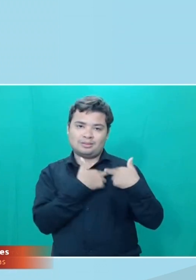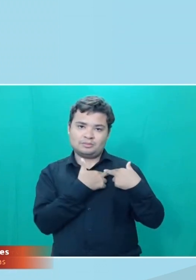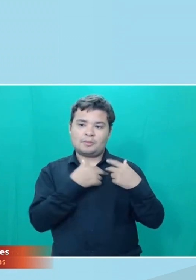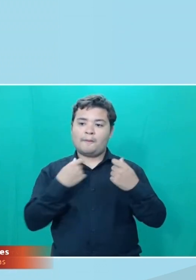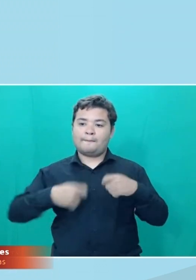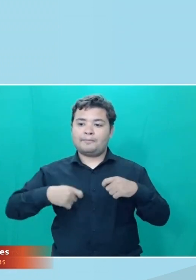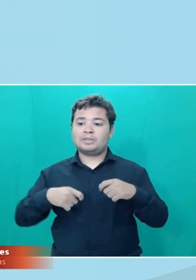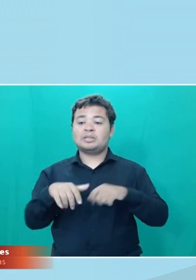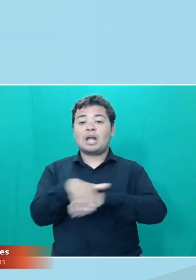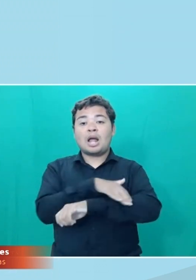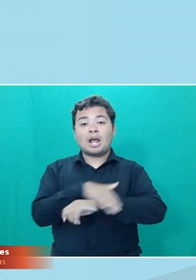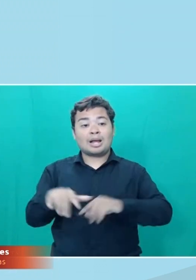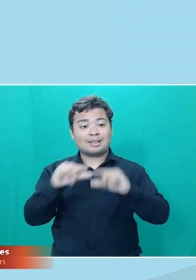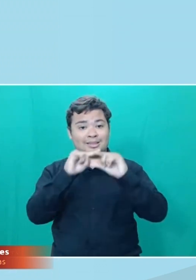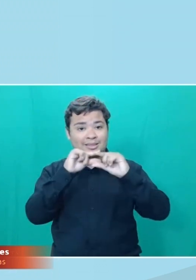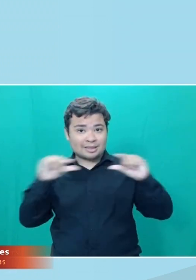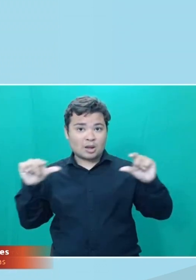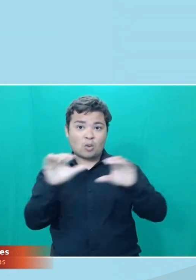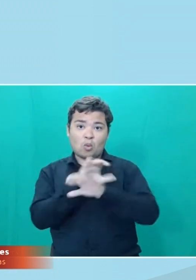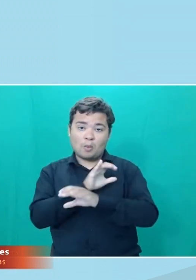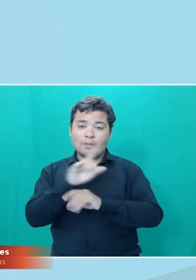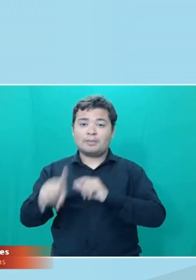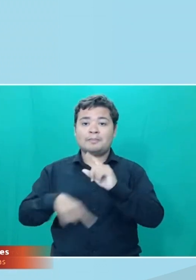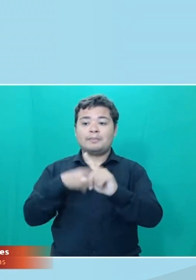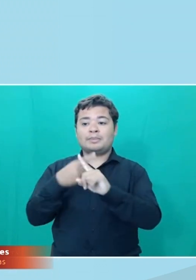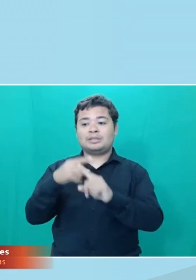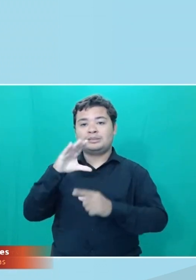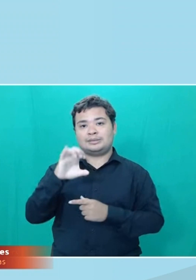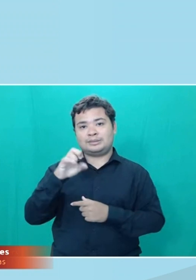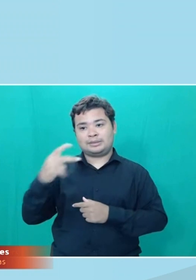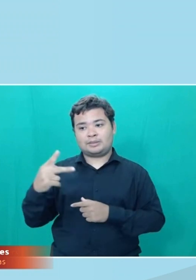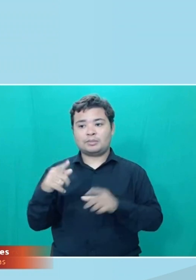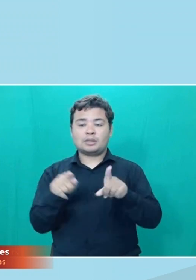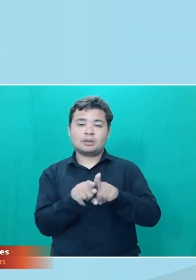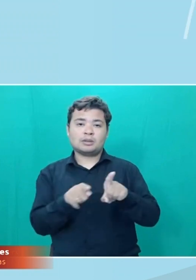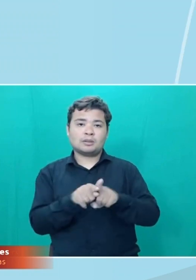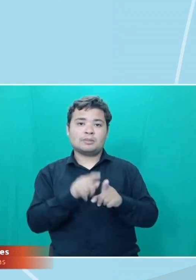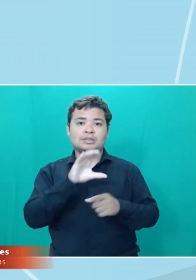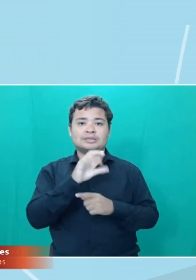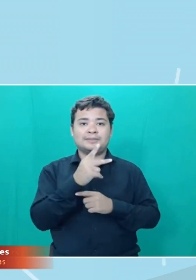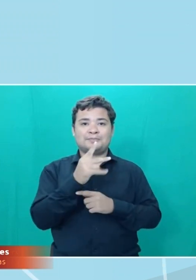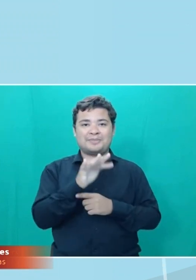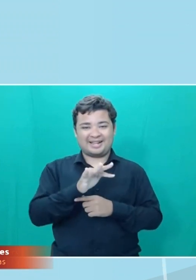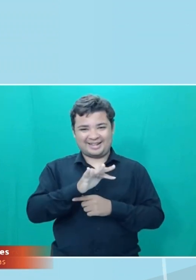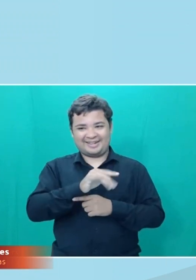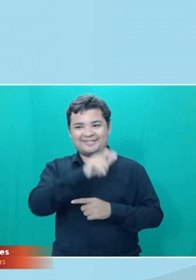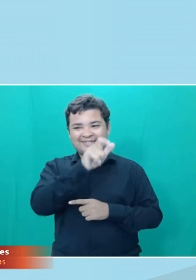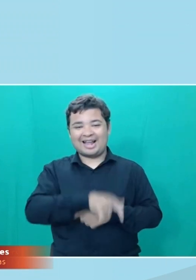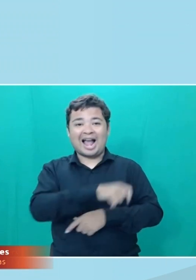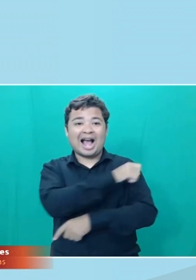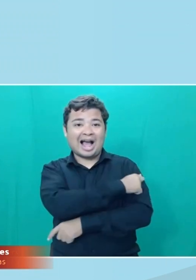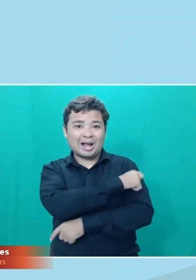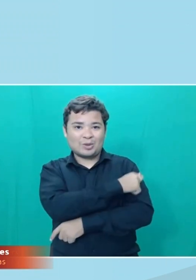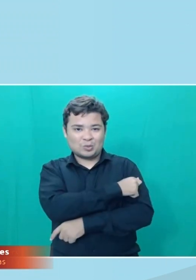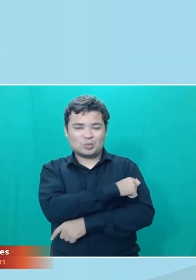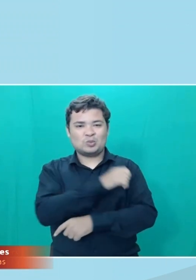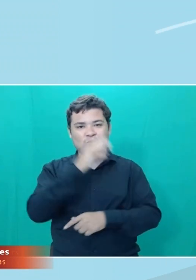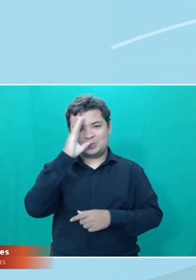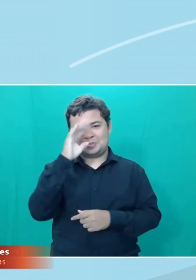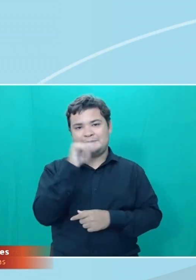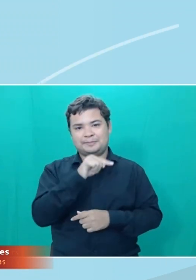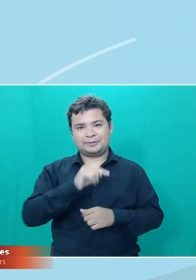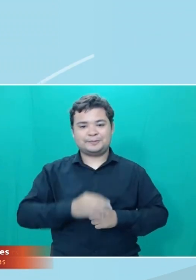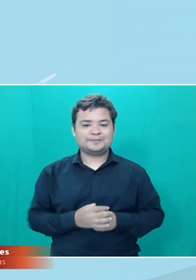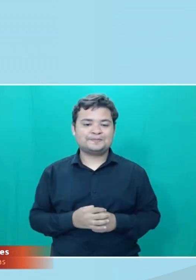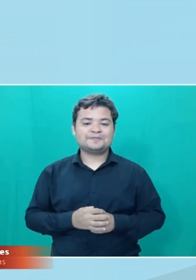completo com CEP, além do CPF, preferencialmente do estudante que vai ser matriculado. Além